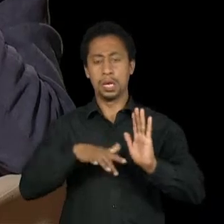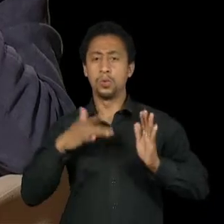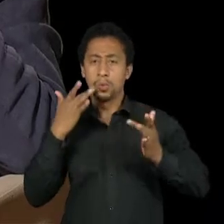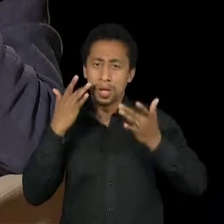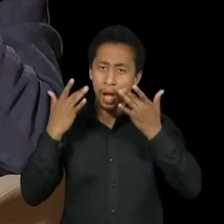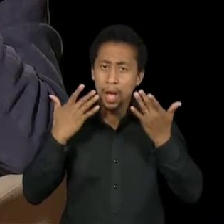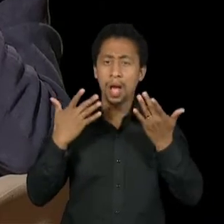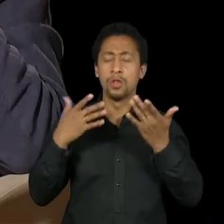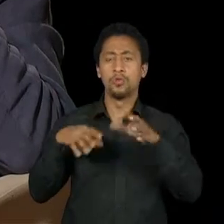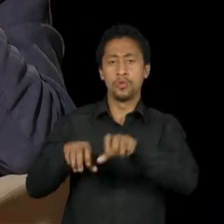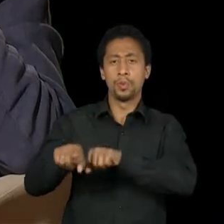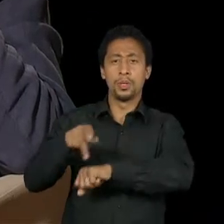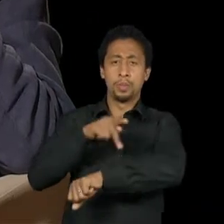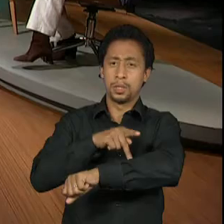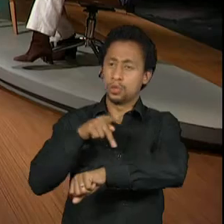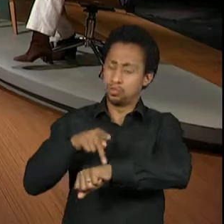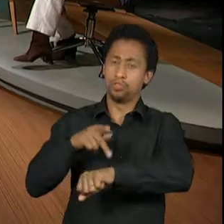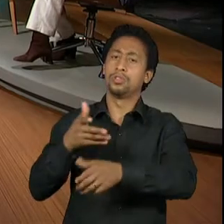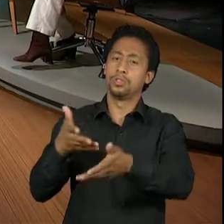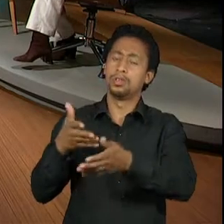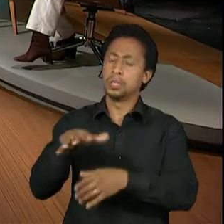generalista.